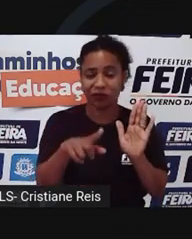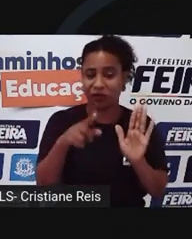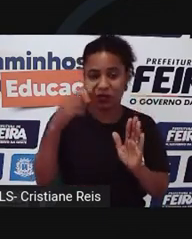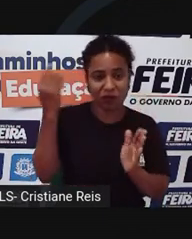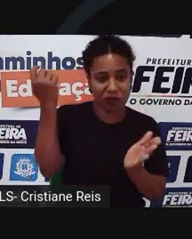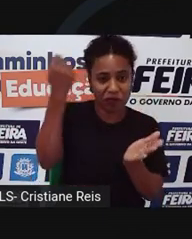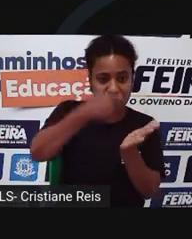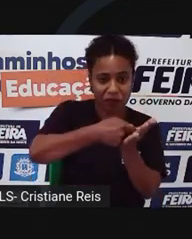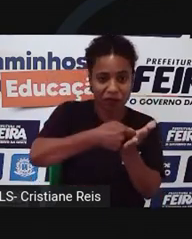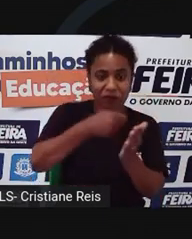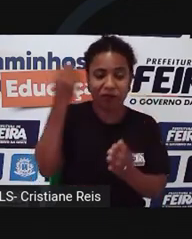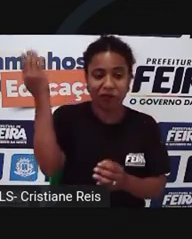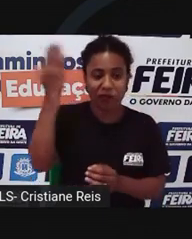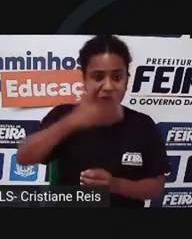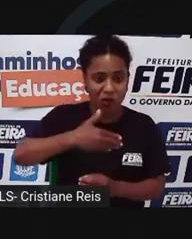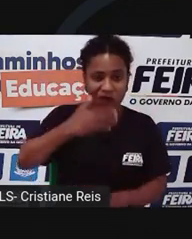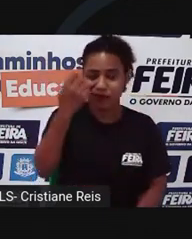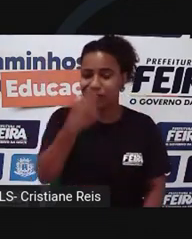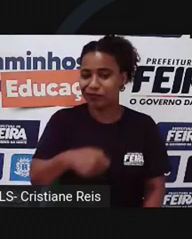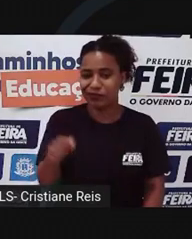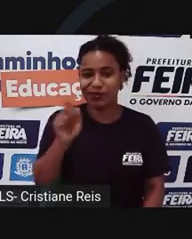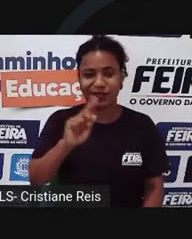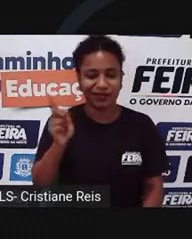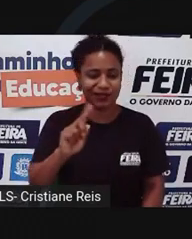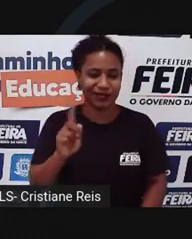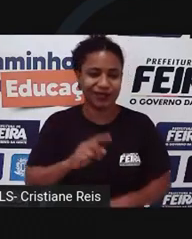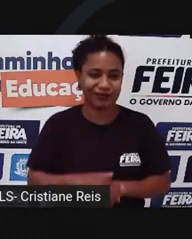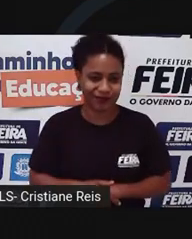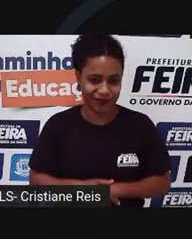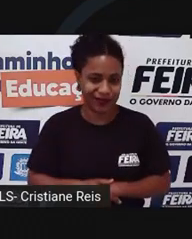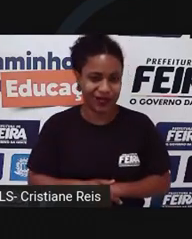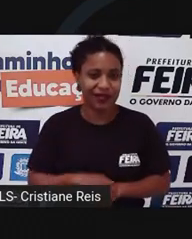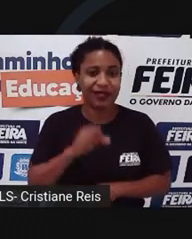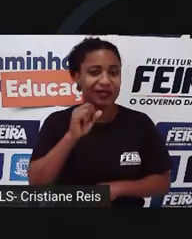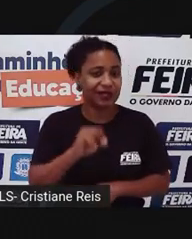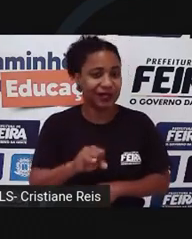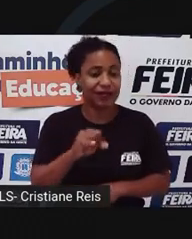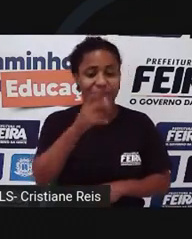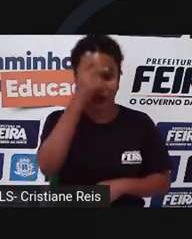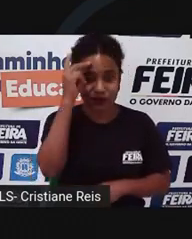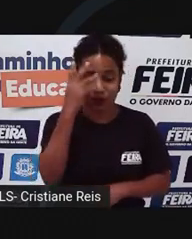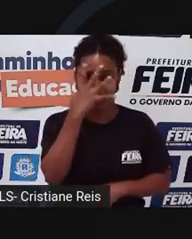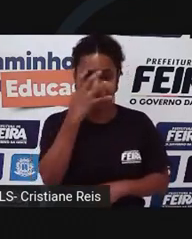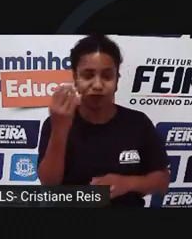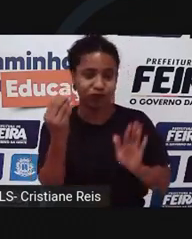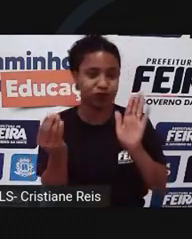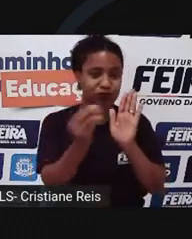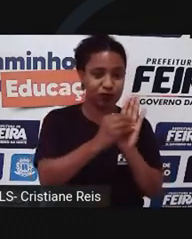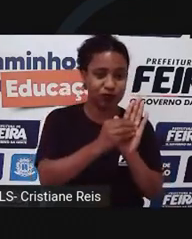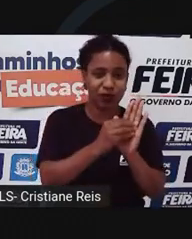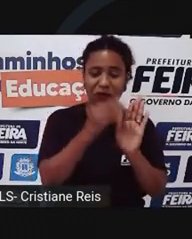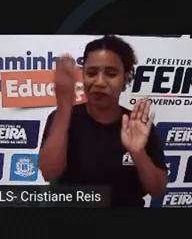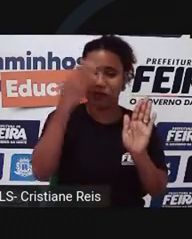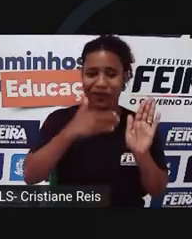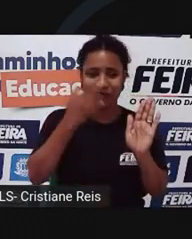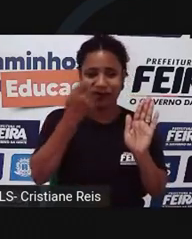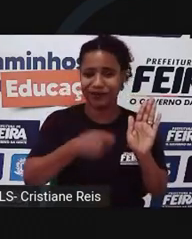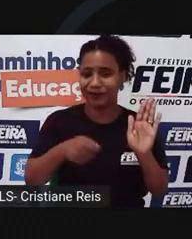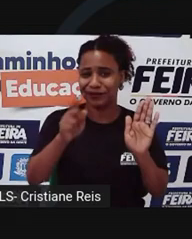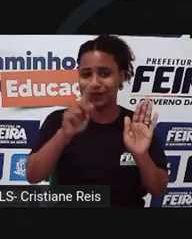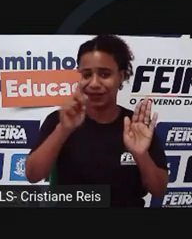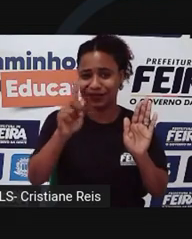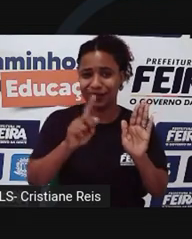indenização de publicação não autorizada de imagem de pessoas para fins